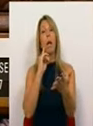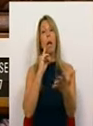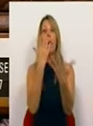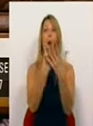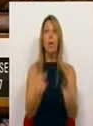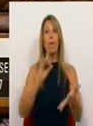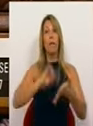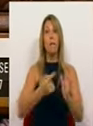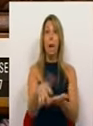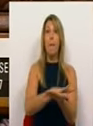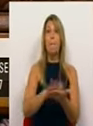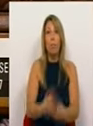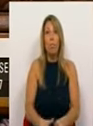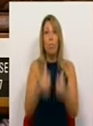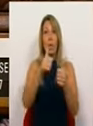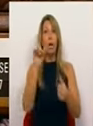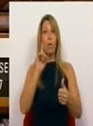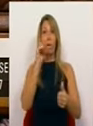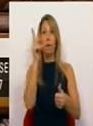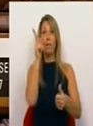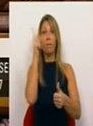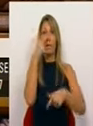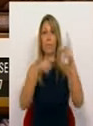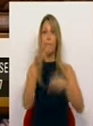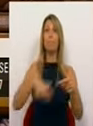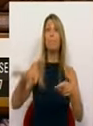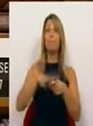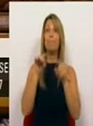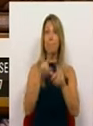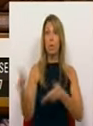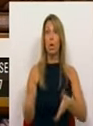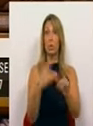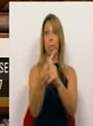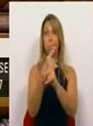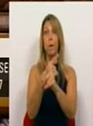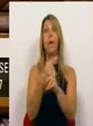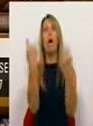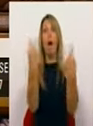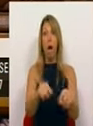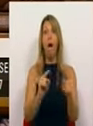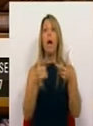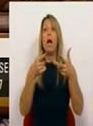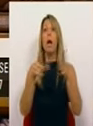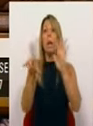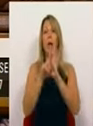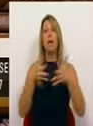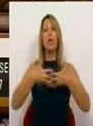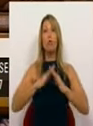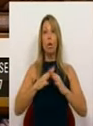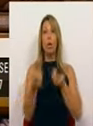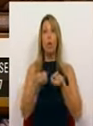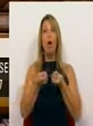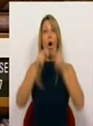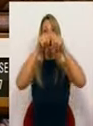melhoria da qualidade de vida das populações. Esta mesma orientação é prosseguida na legislação estrutural da Organização das Forças